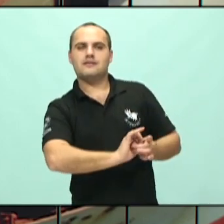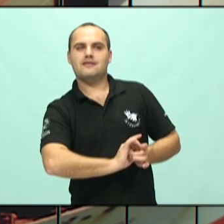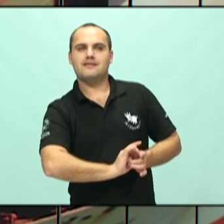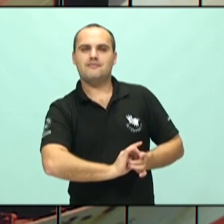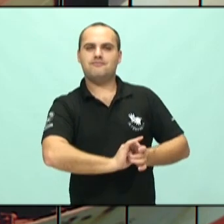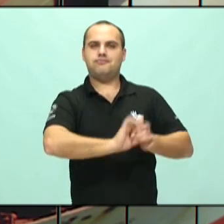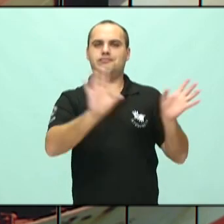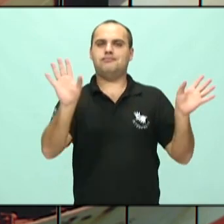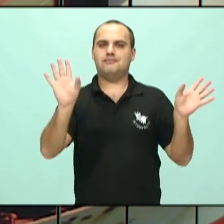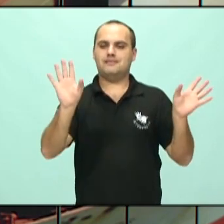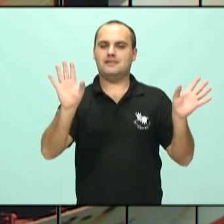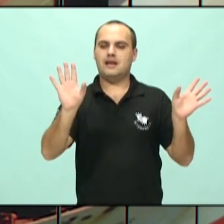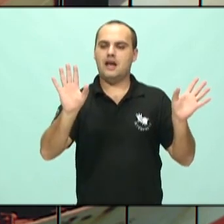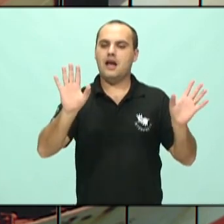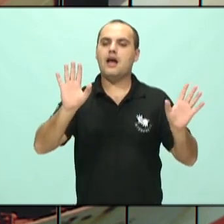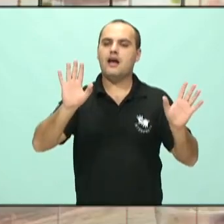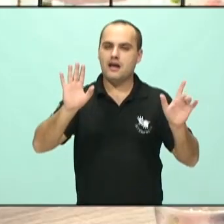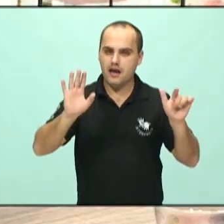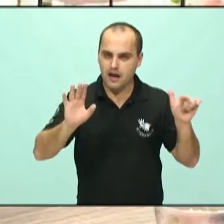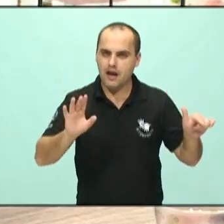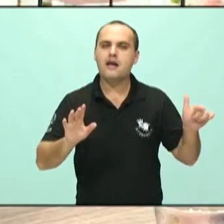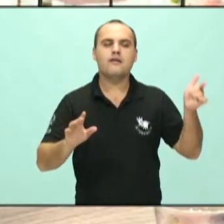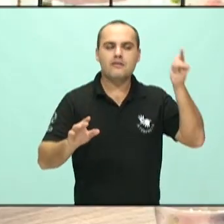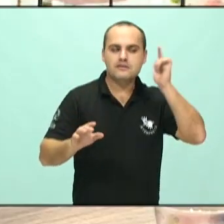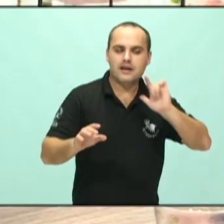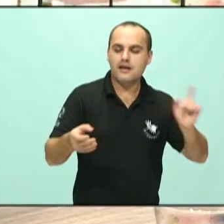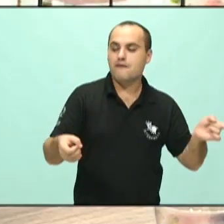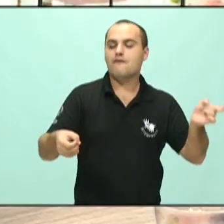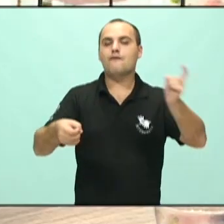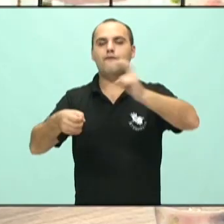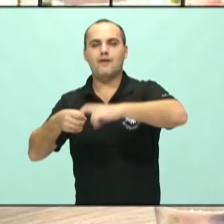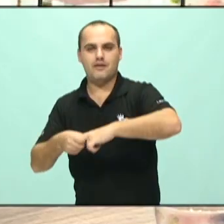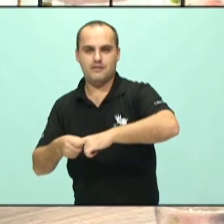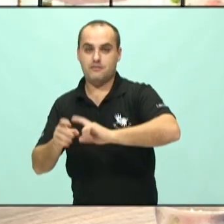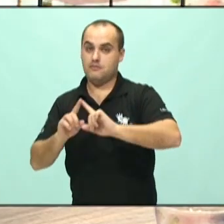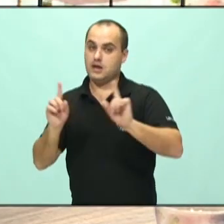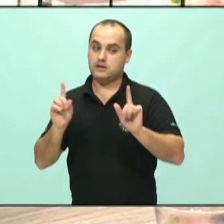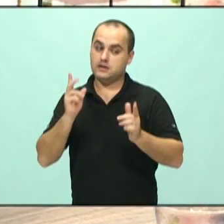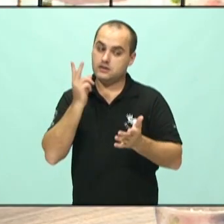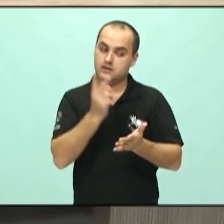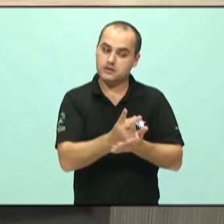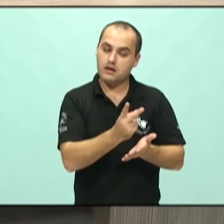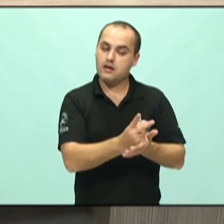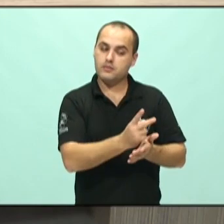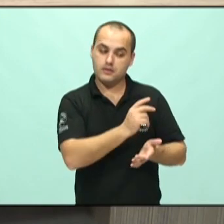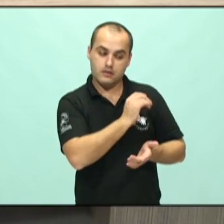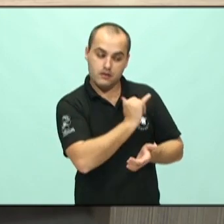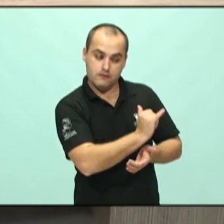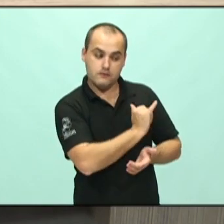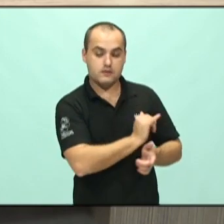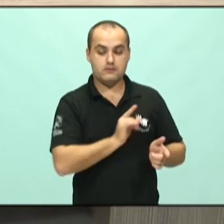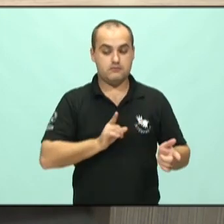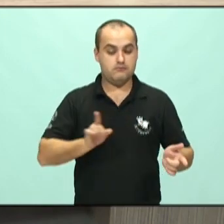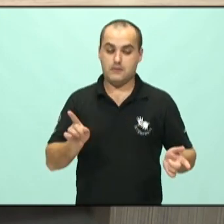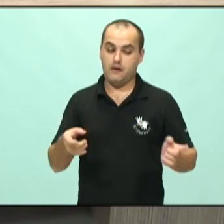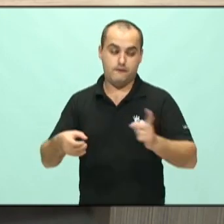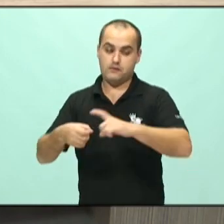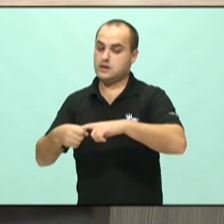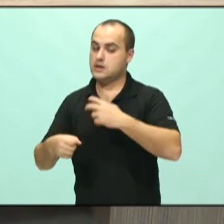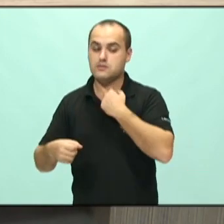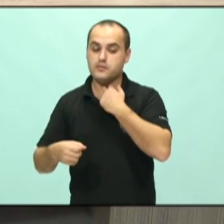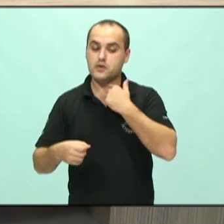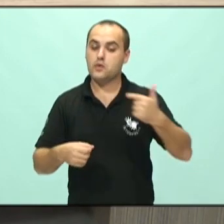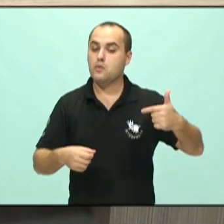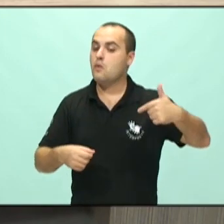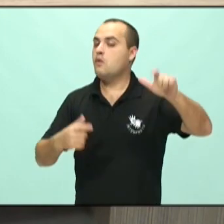dependência, às vezes até ele consegue voltar ao mesmo ambiente. Mas a gente sempre orienta que o paciente saia do ambiente. E quando